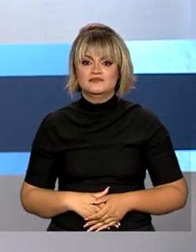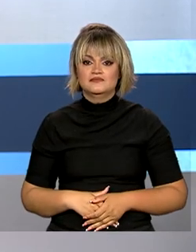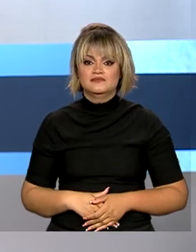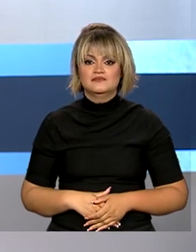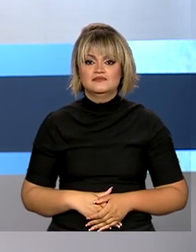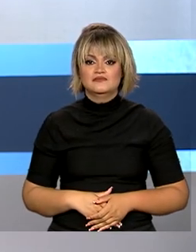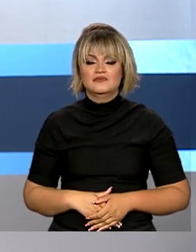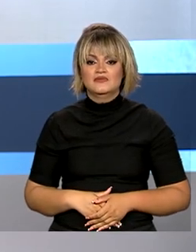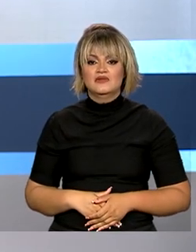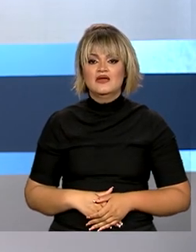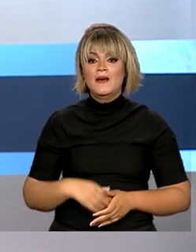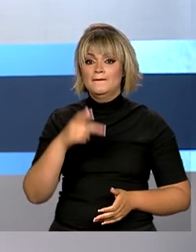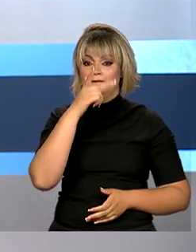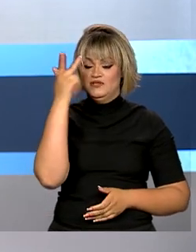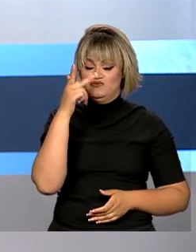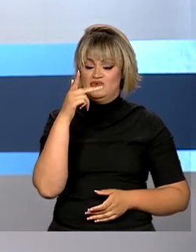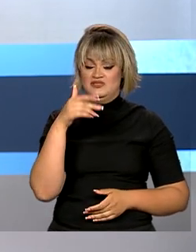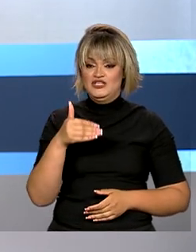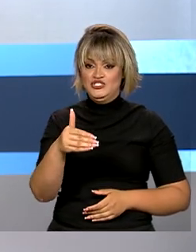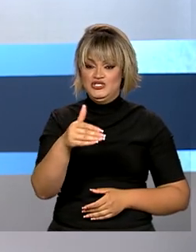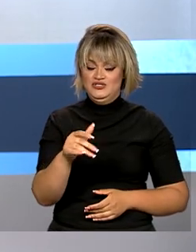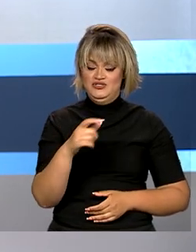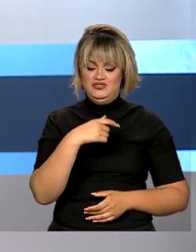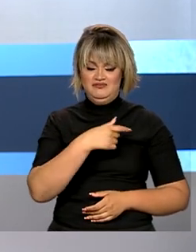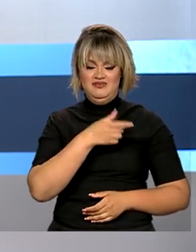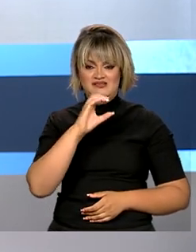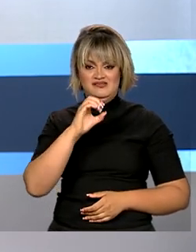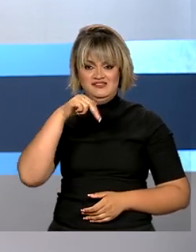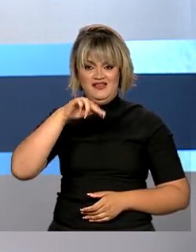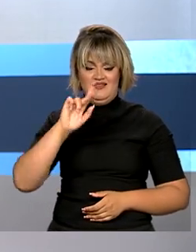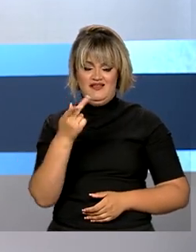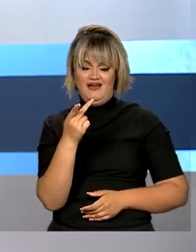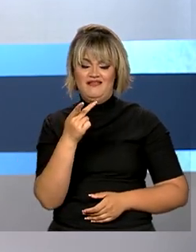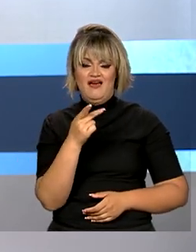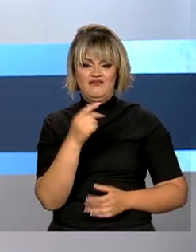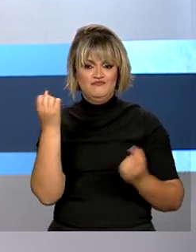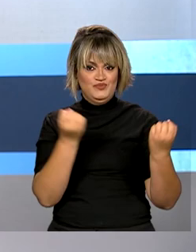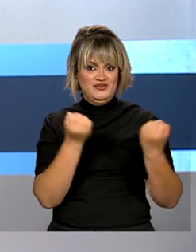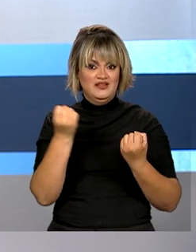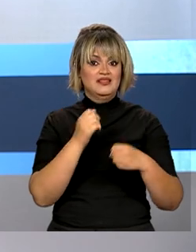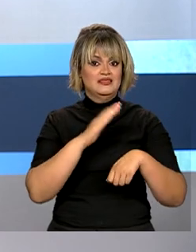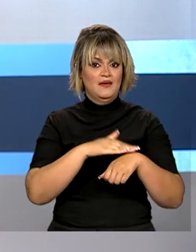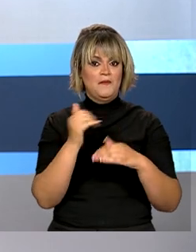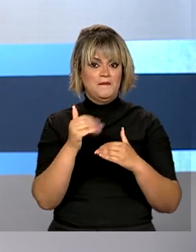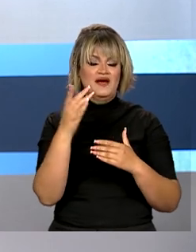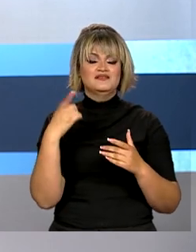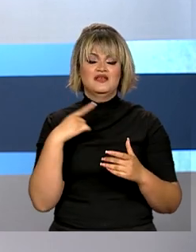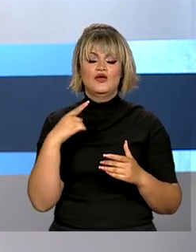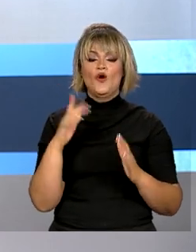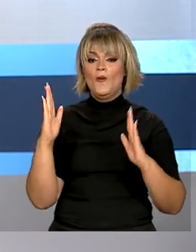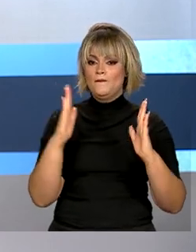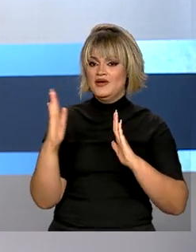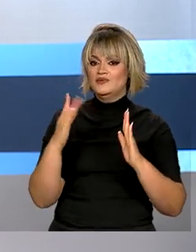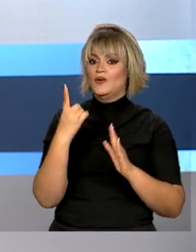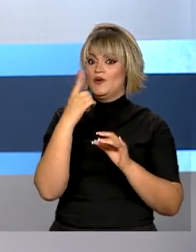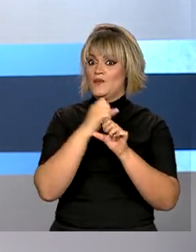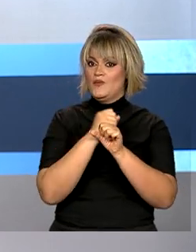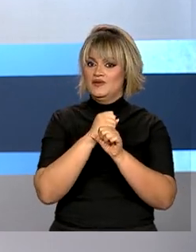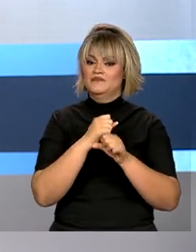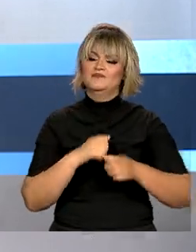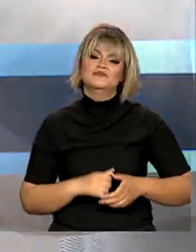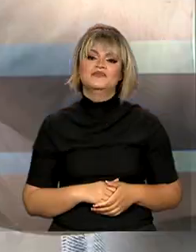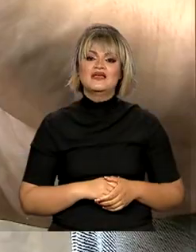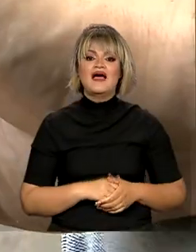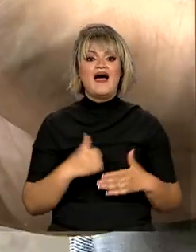Os futuros motoristas terão mais tempo para tirar a Carteira Nacional de Habilitação. O prazo foi ampliado em um ano.